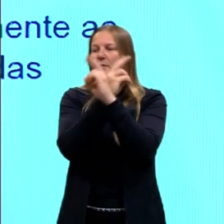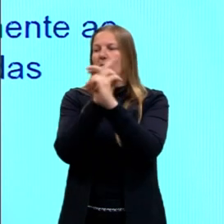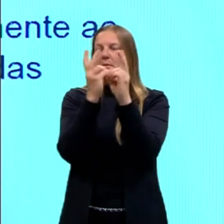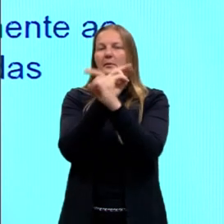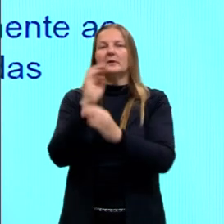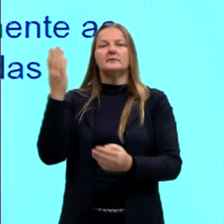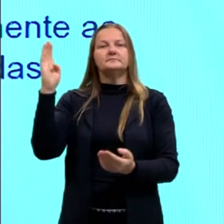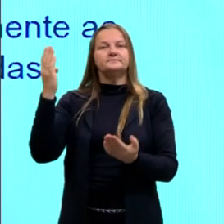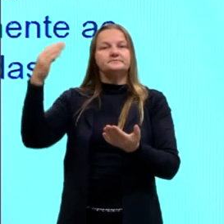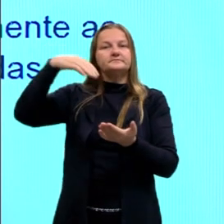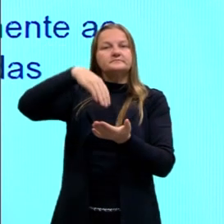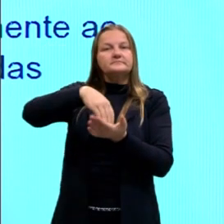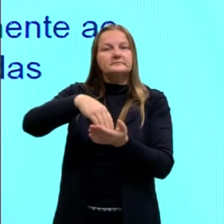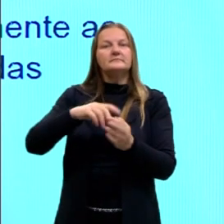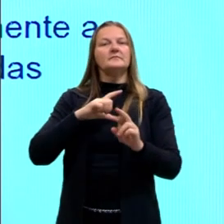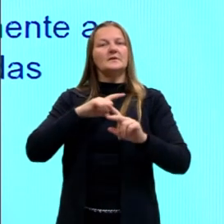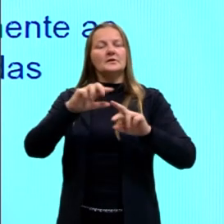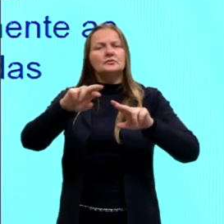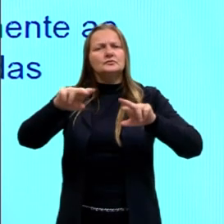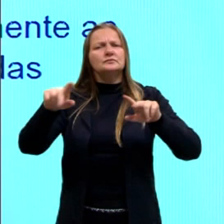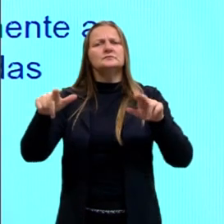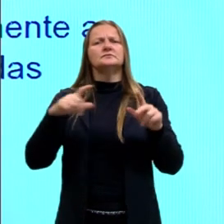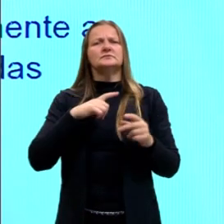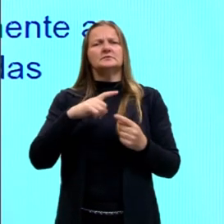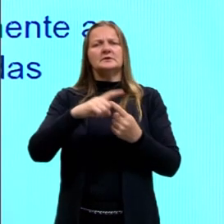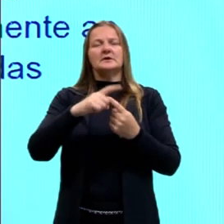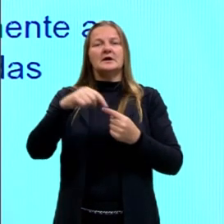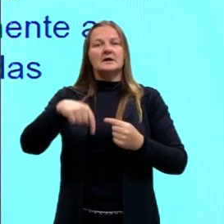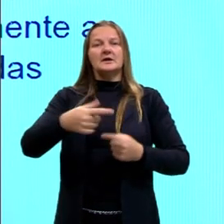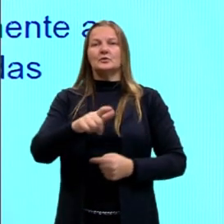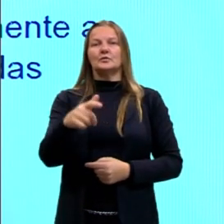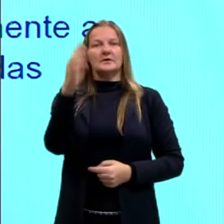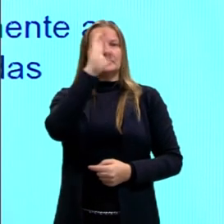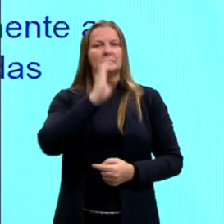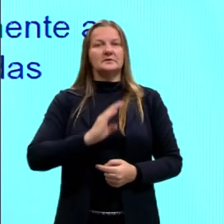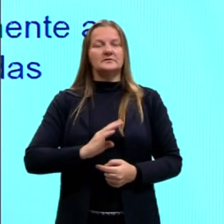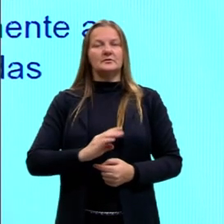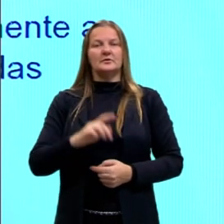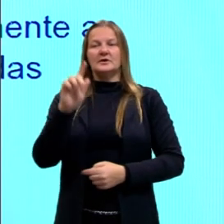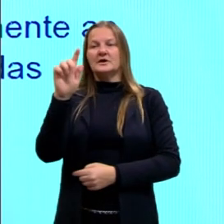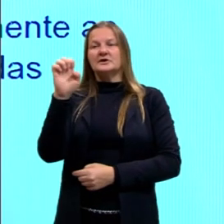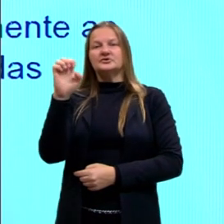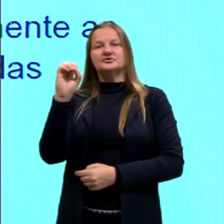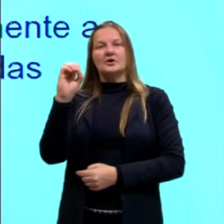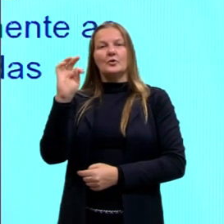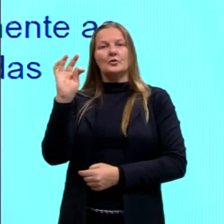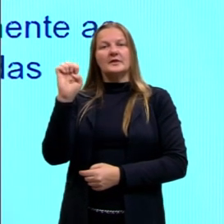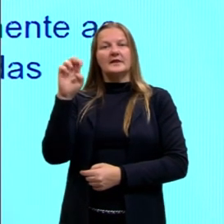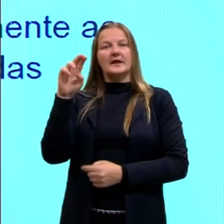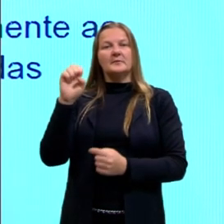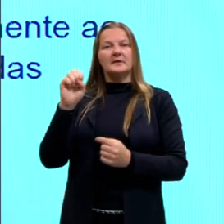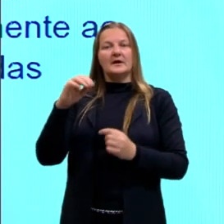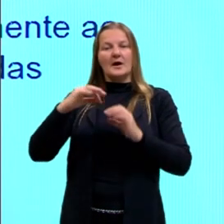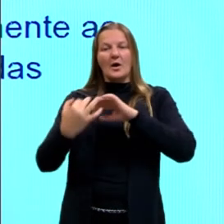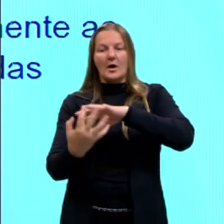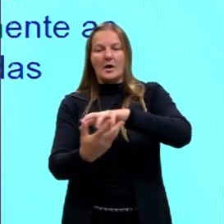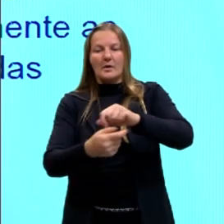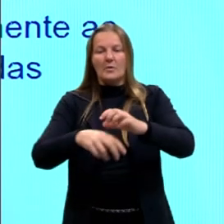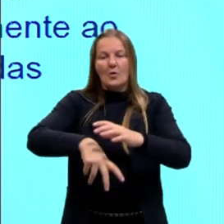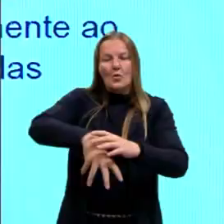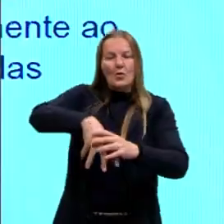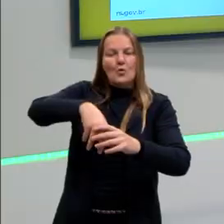outras coisas, tá, gurizada? Uma que não tem no Brasil, por exemplo, aparece aqui, a geotérmica, né, nós não temos a energia